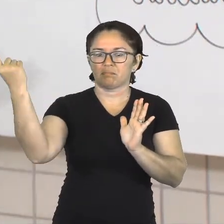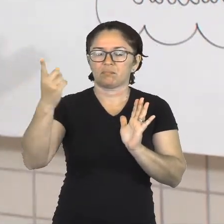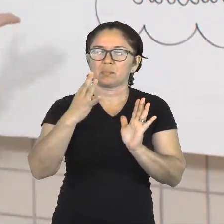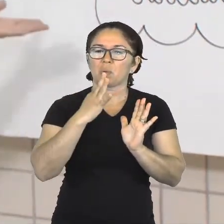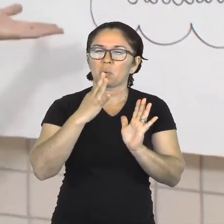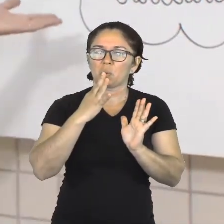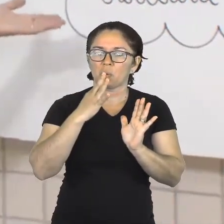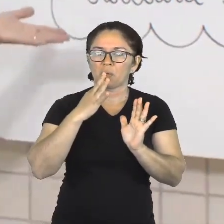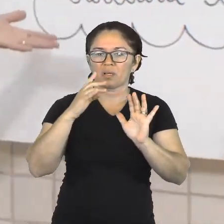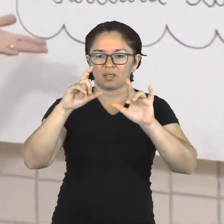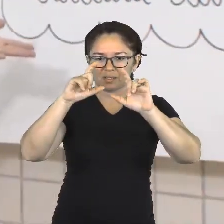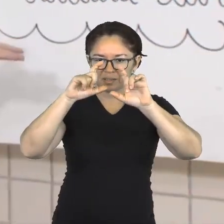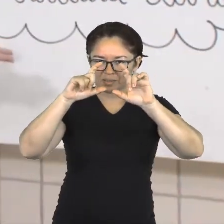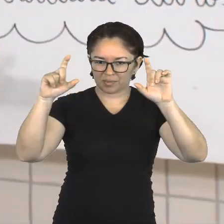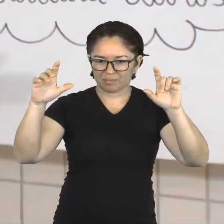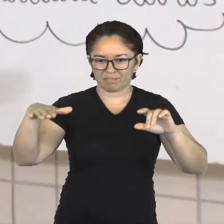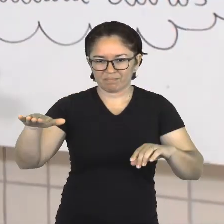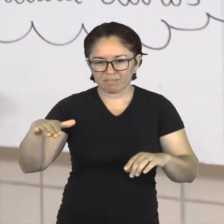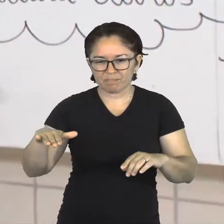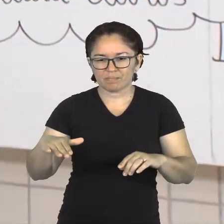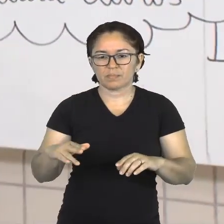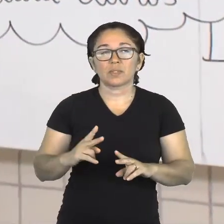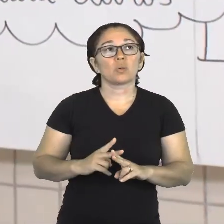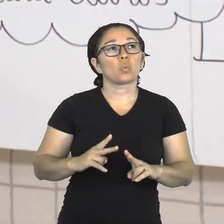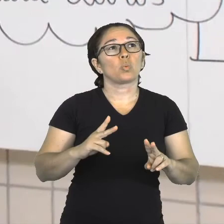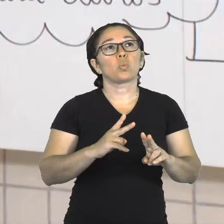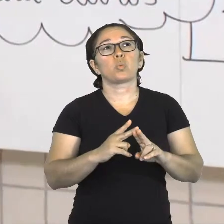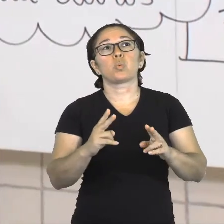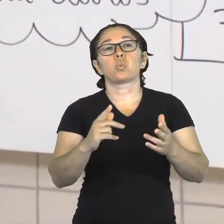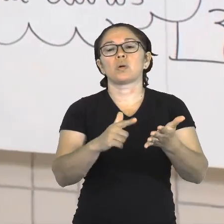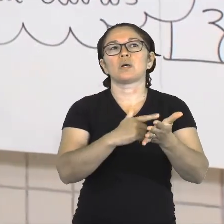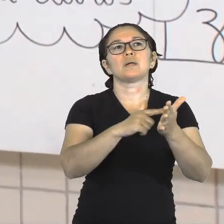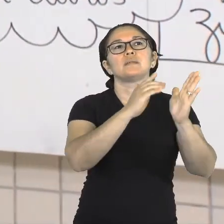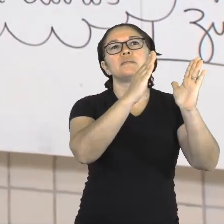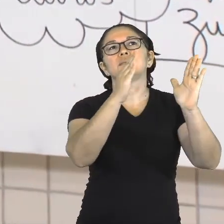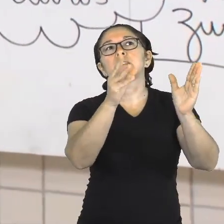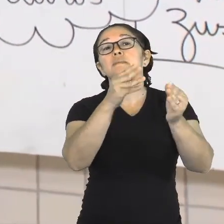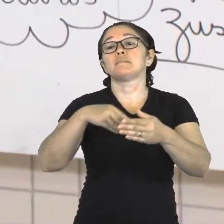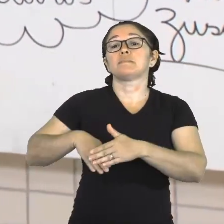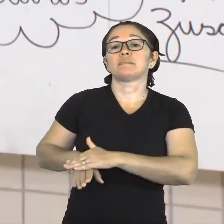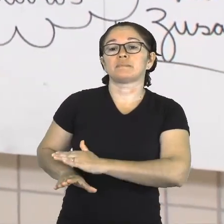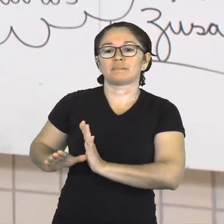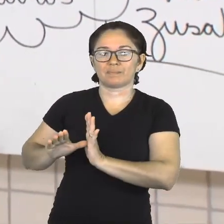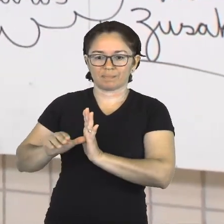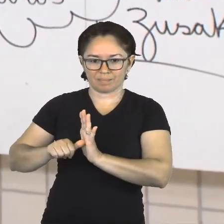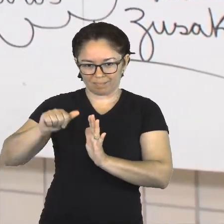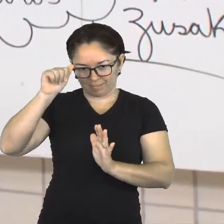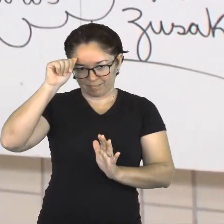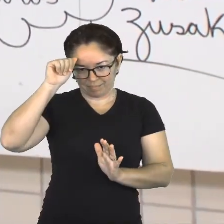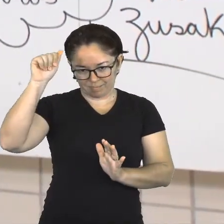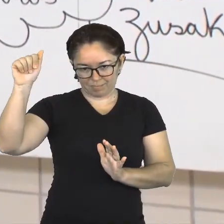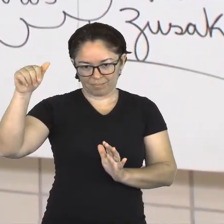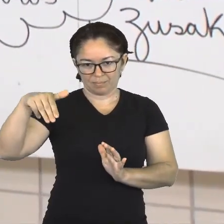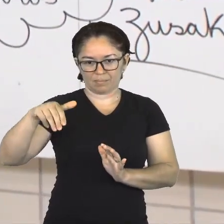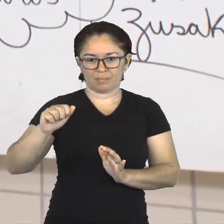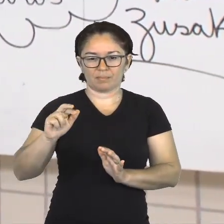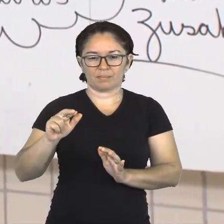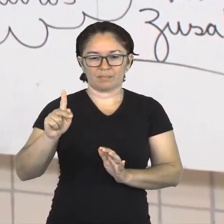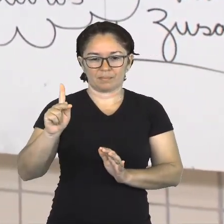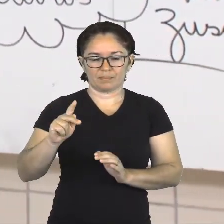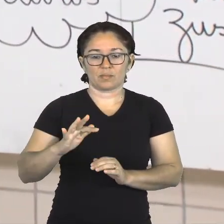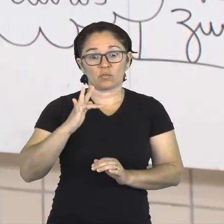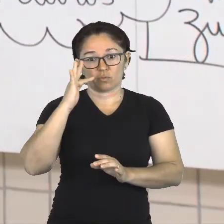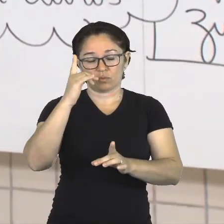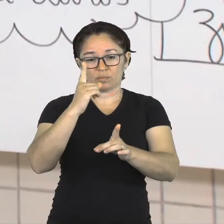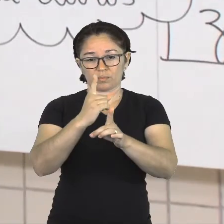que é a menina que roubava livros do autor Marcos Zuzac. Ok? Então, até a próxima. E na